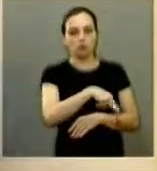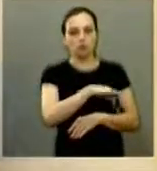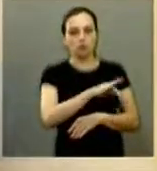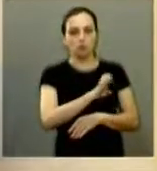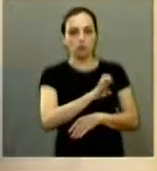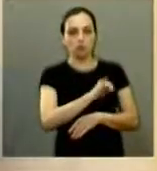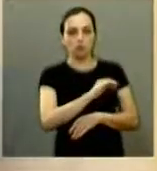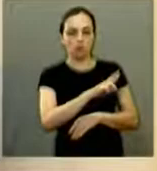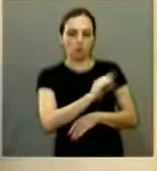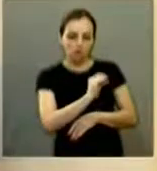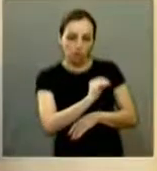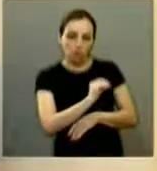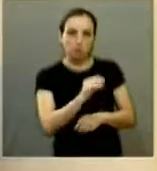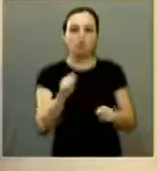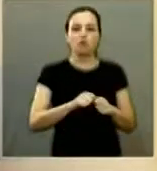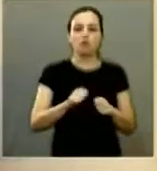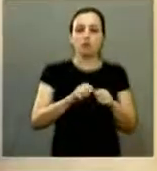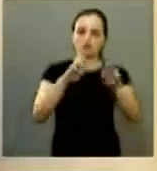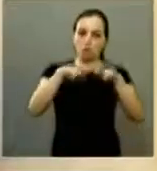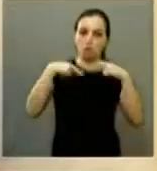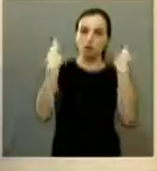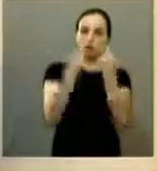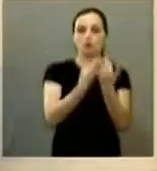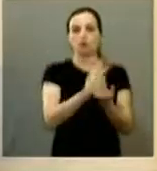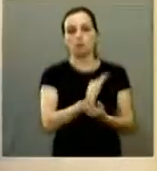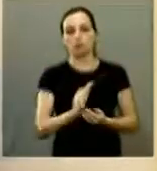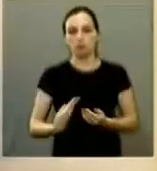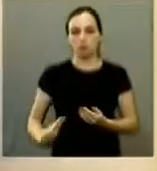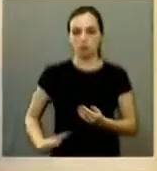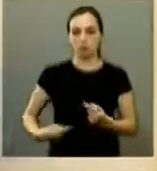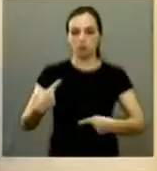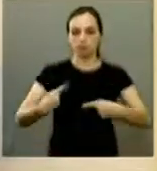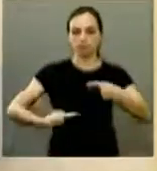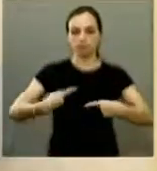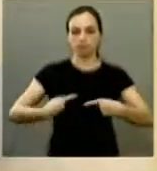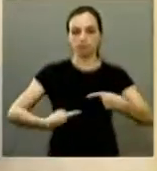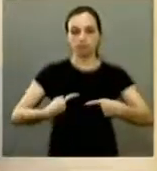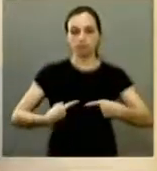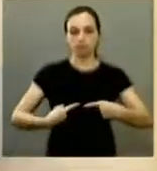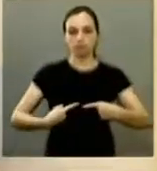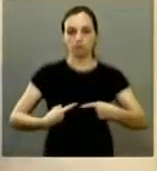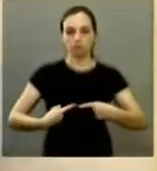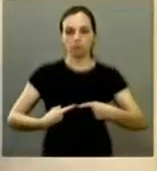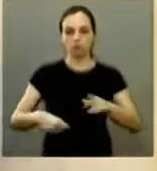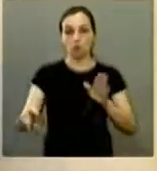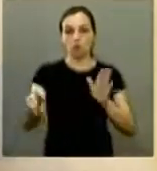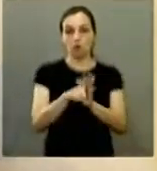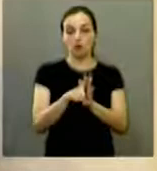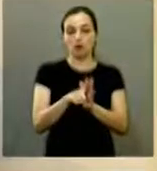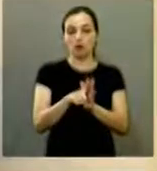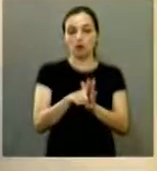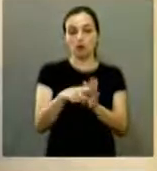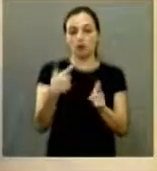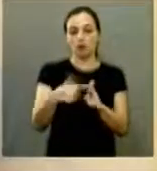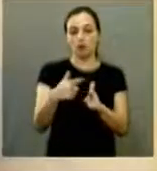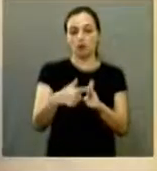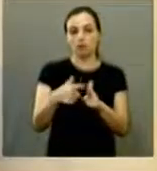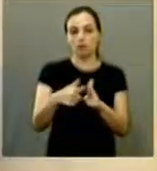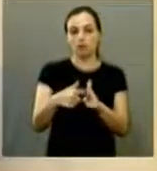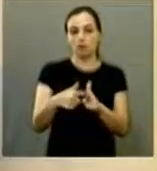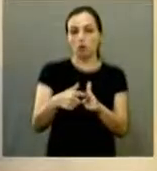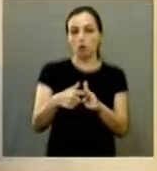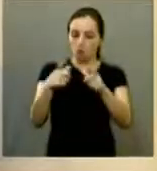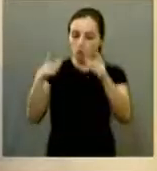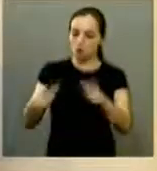no dia 6 de novembro uma audiência pública para discutir uma lei que trata sobre o destino dos